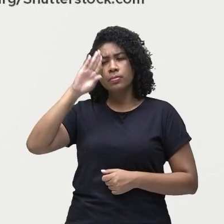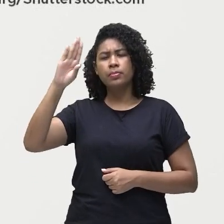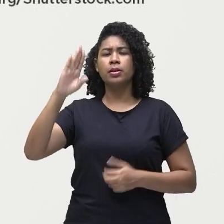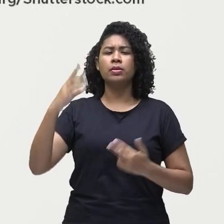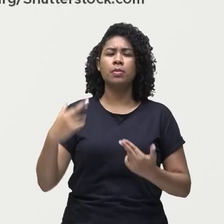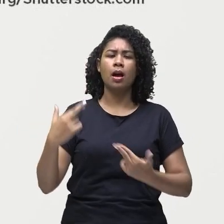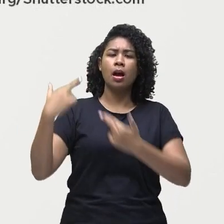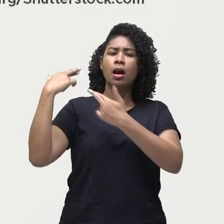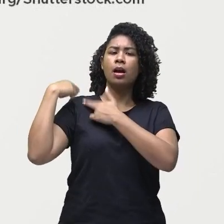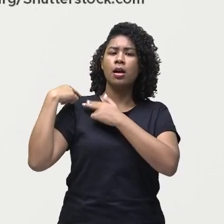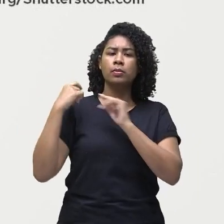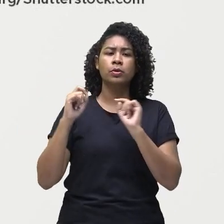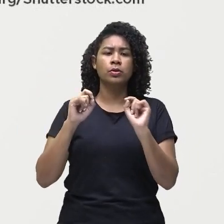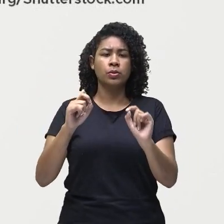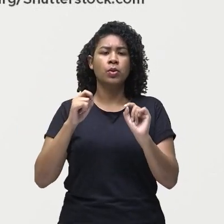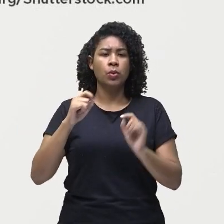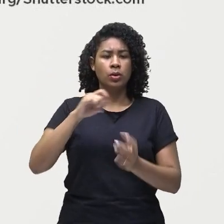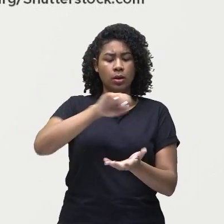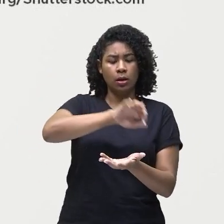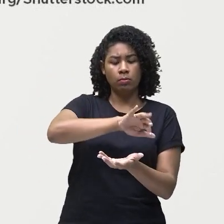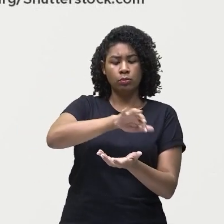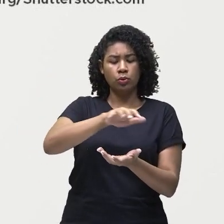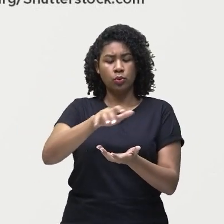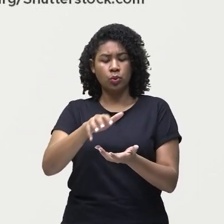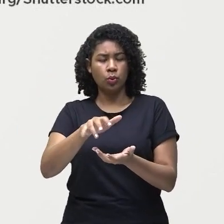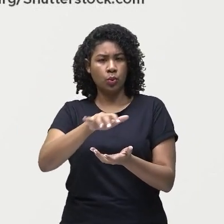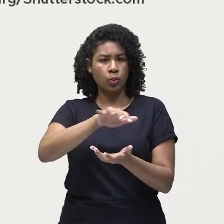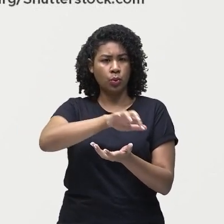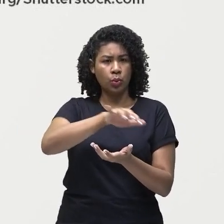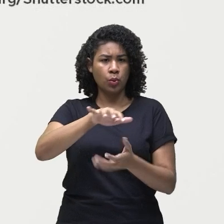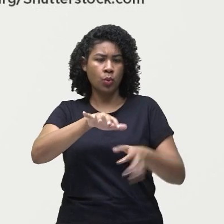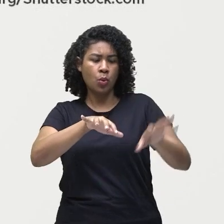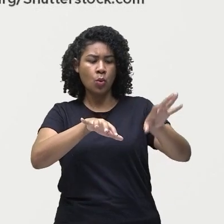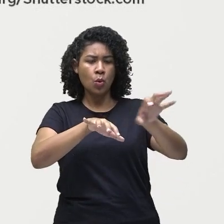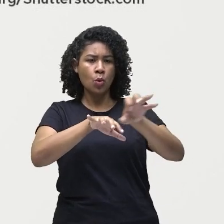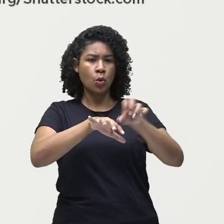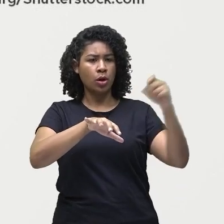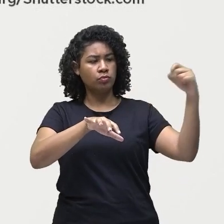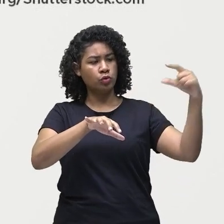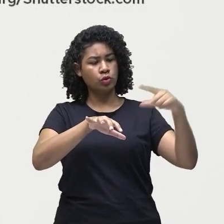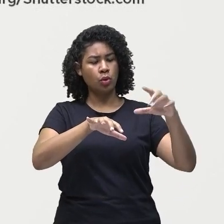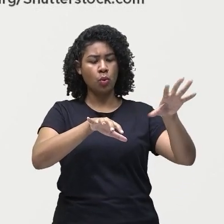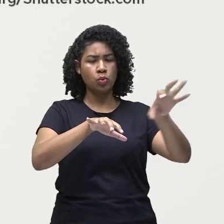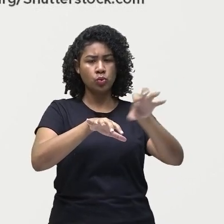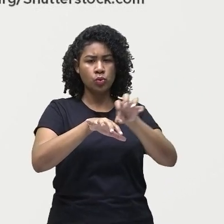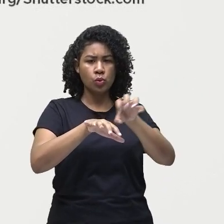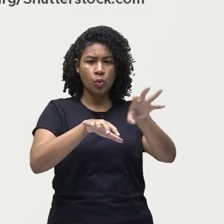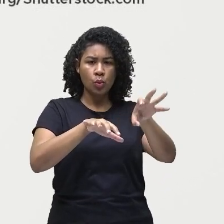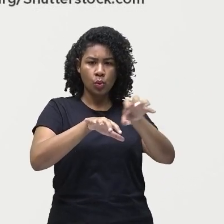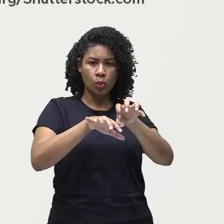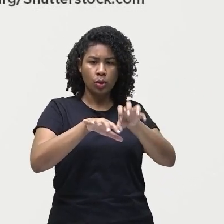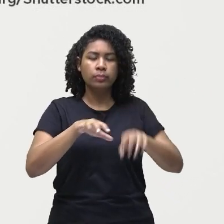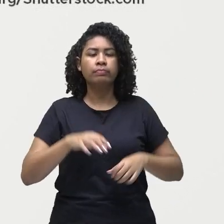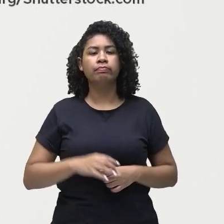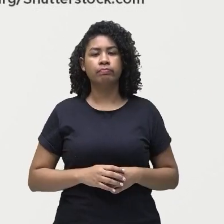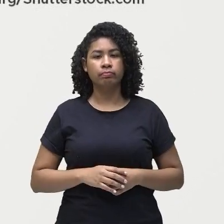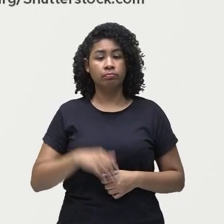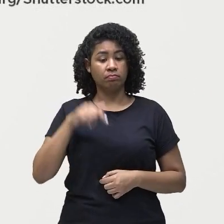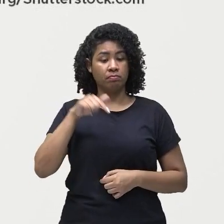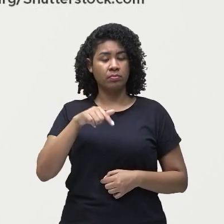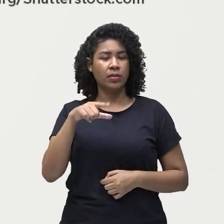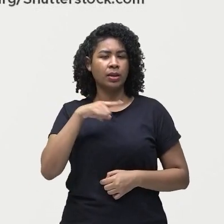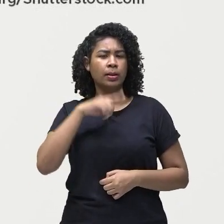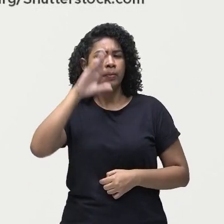estufa. É emitido a atmosfera em sua maioria pela queima de